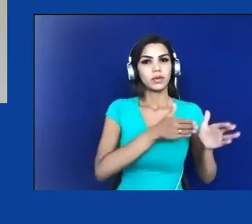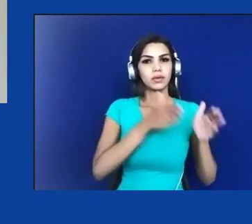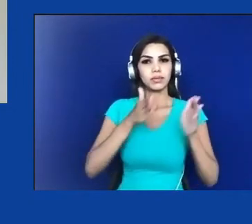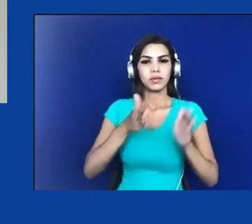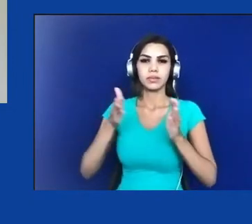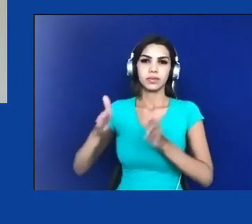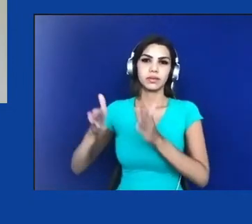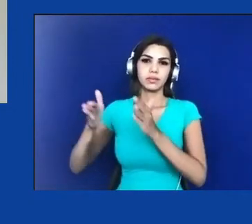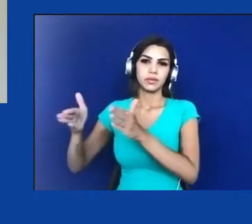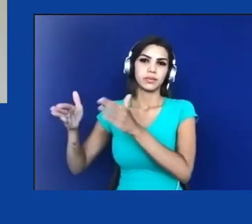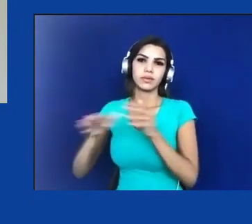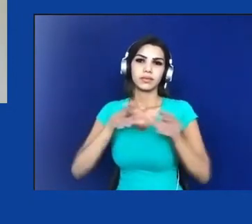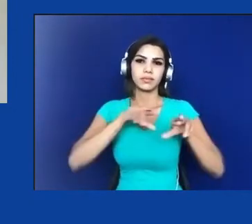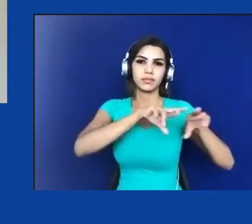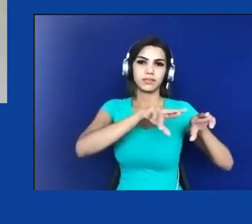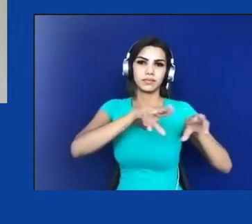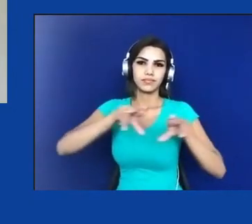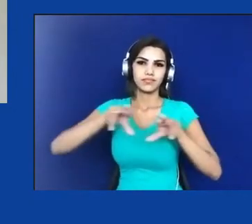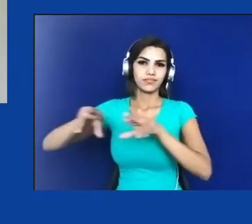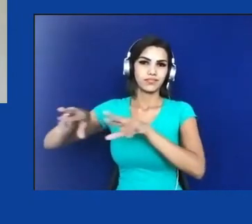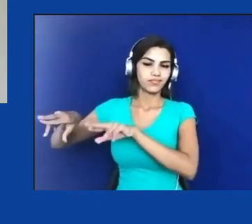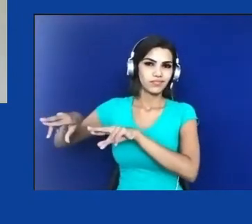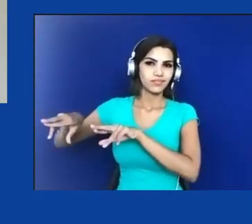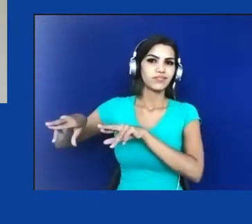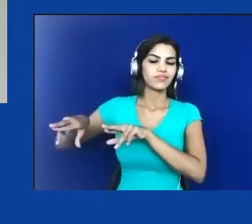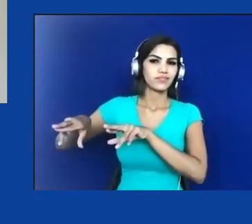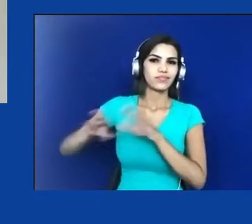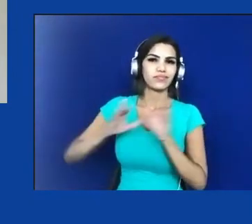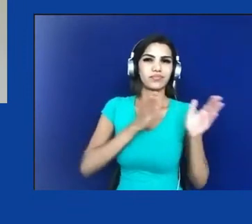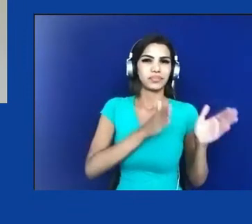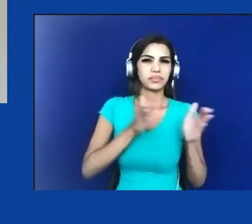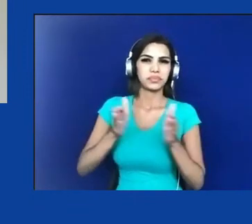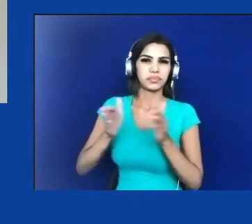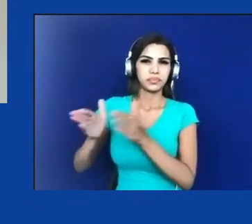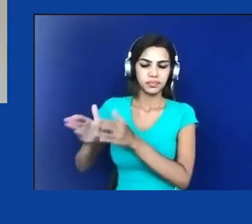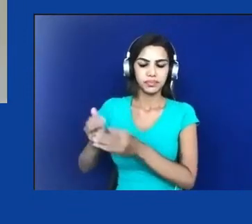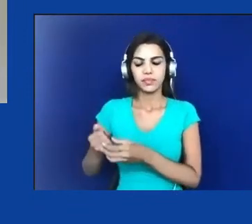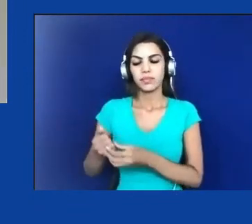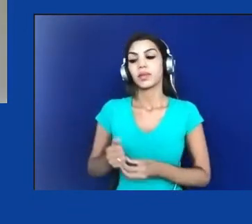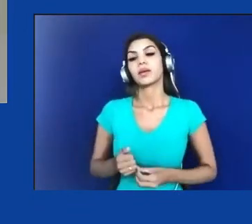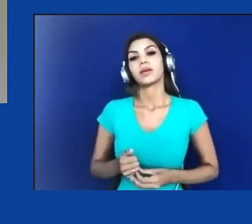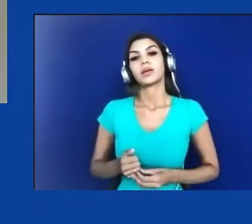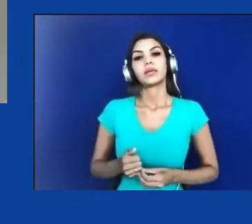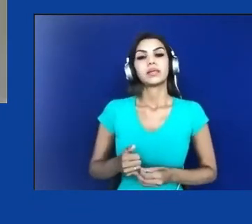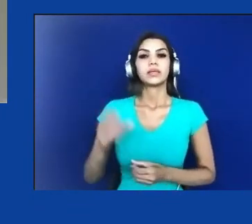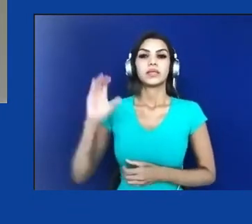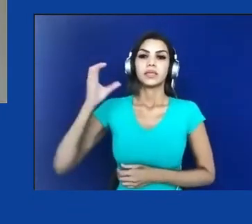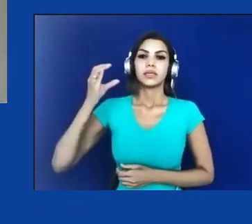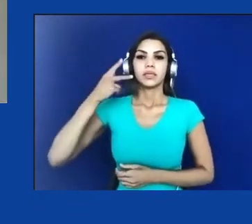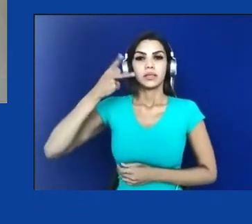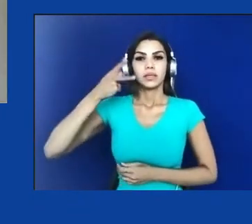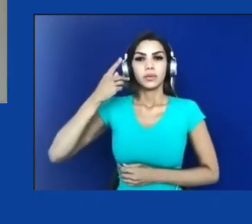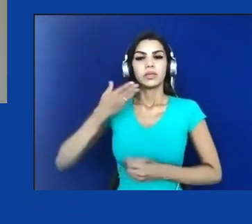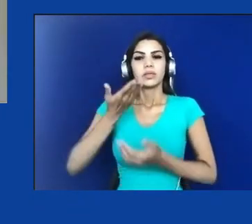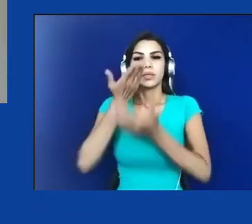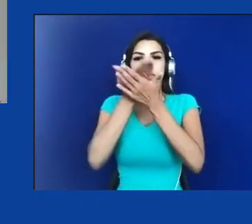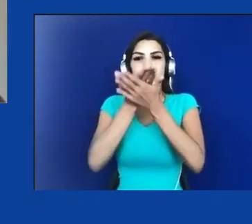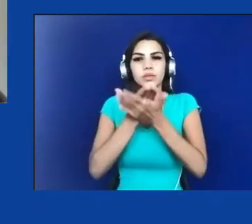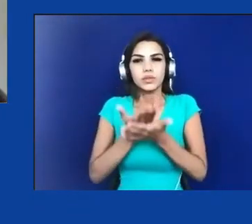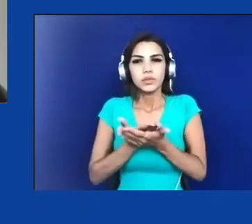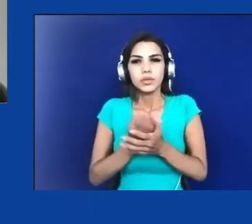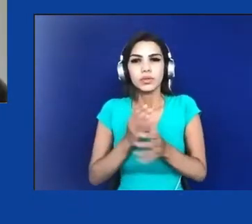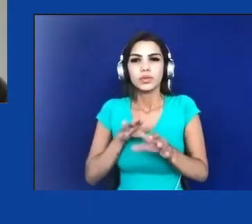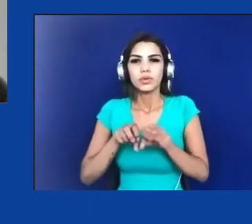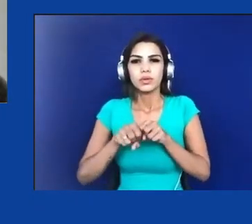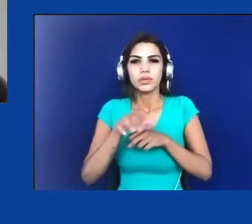enfim, eu diria, fractal, inclusive. Cientistas políticos que estudaram a formação do movimento ecológico ambientalista